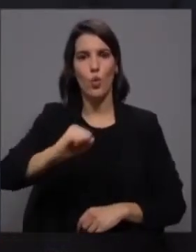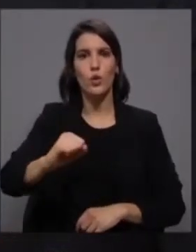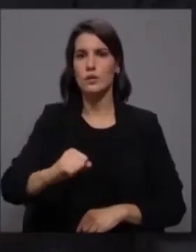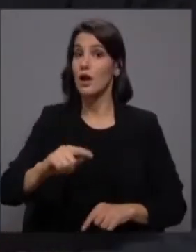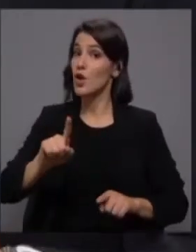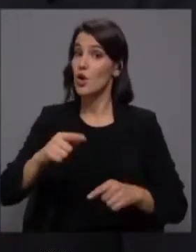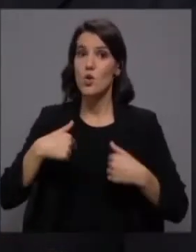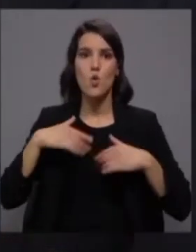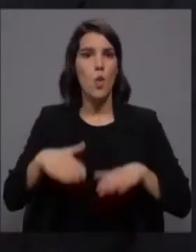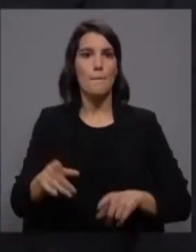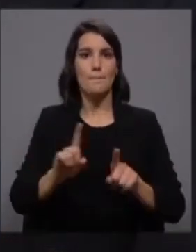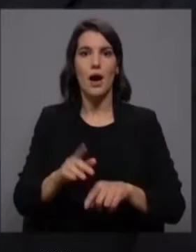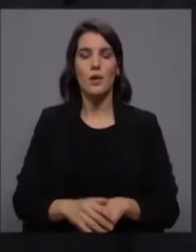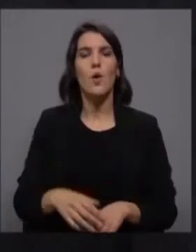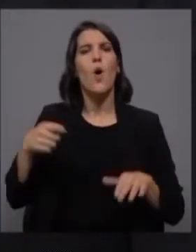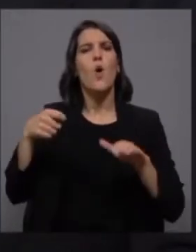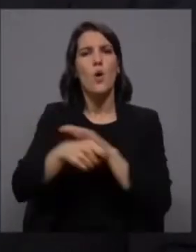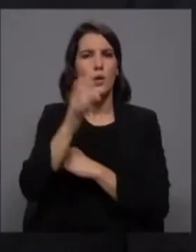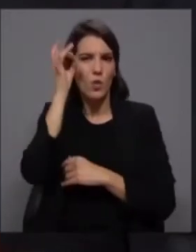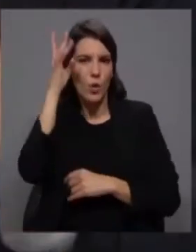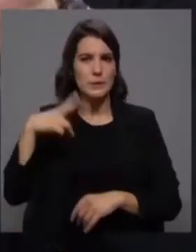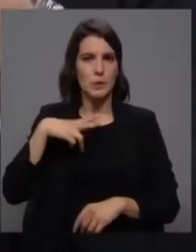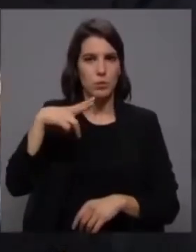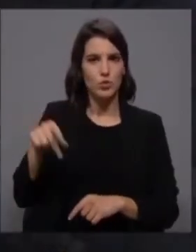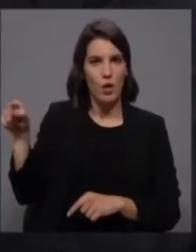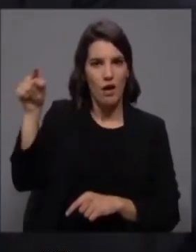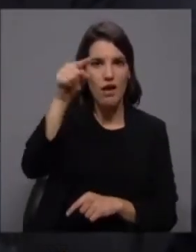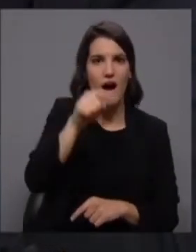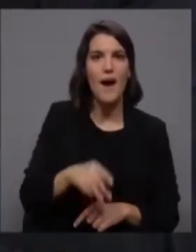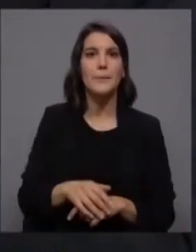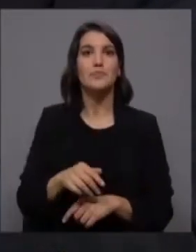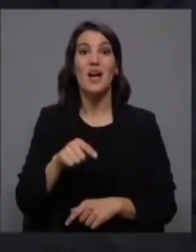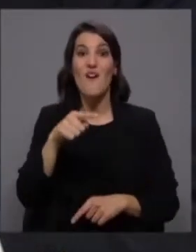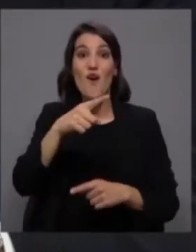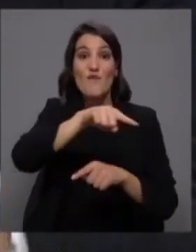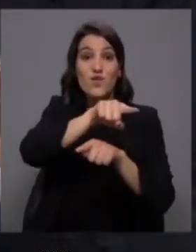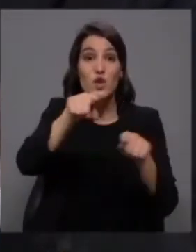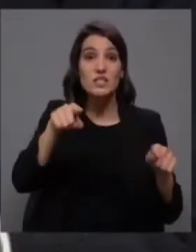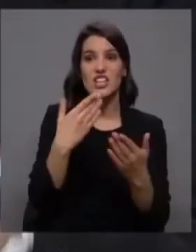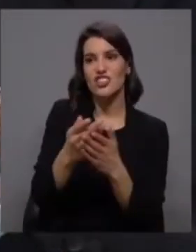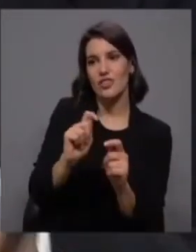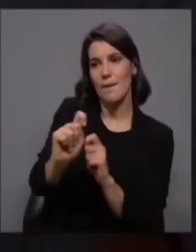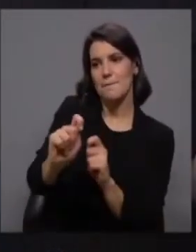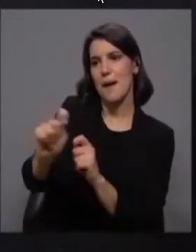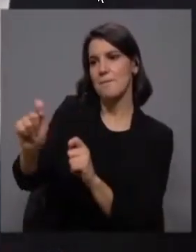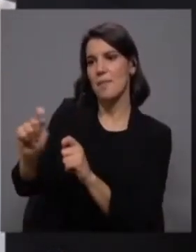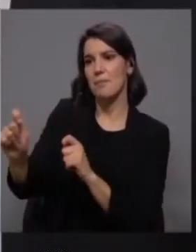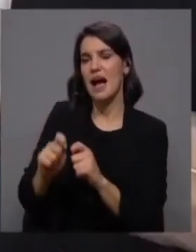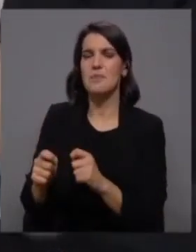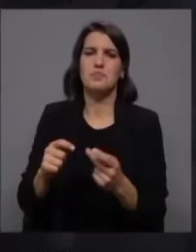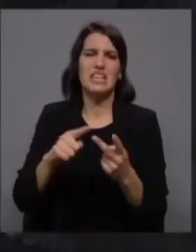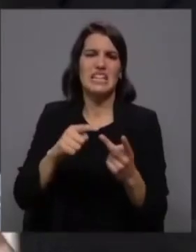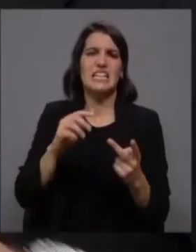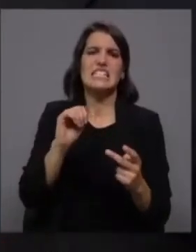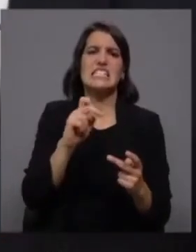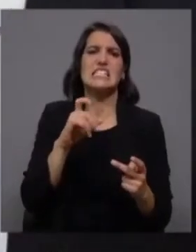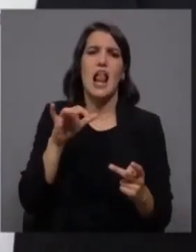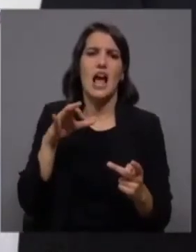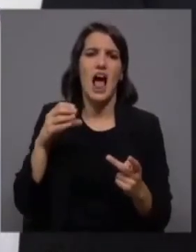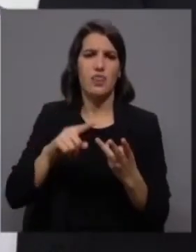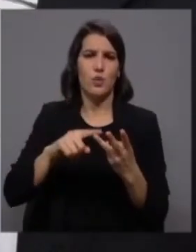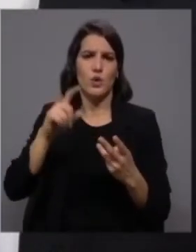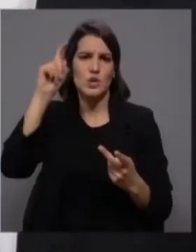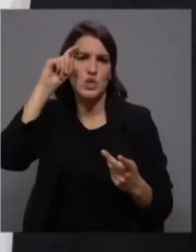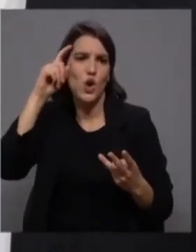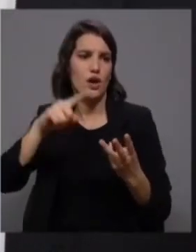vou descansar enquanto os corruptos em Portugal, aqueles rendeiros que vocês geraram desta vida, os rendeiros, os salgados e os sócrates que vieram do seu